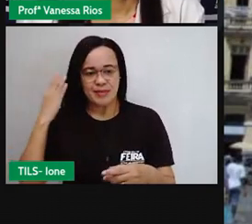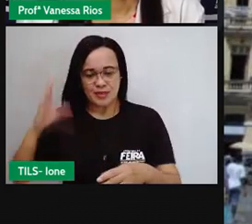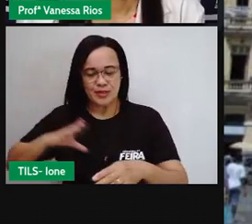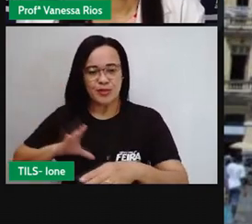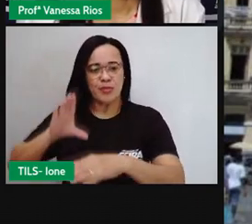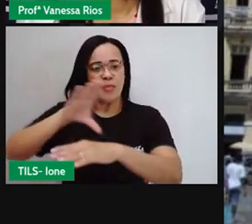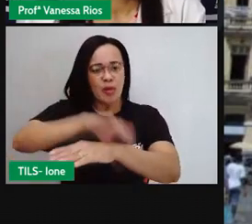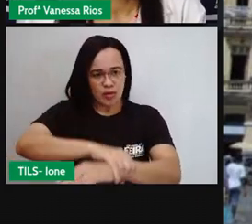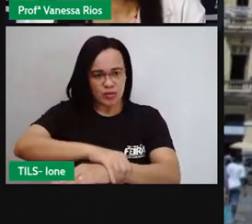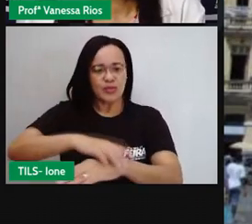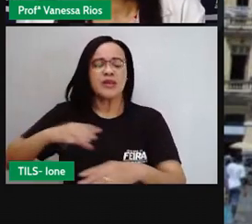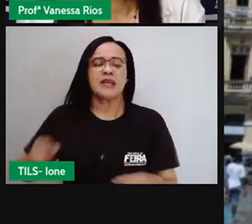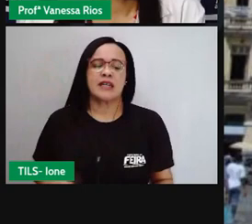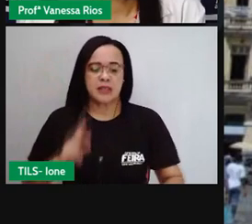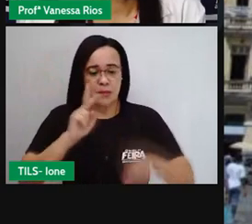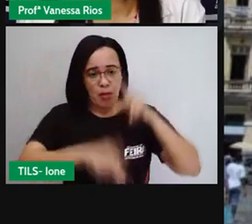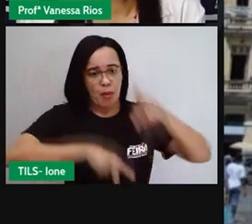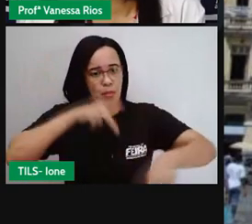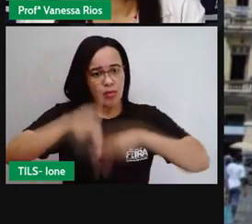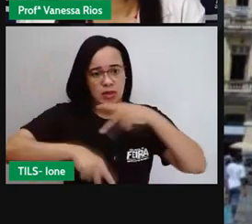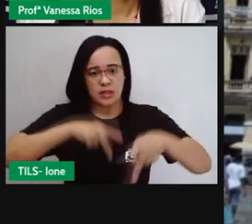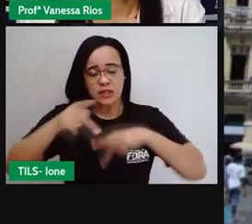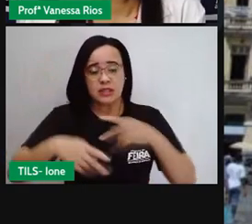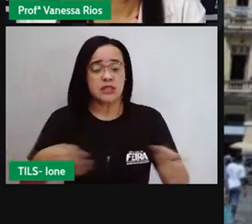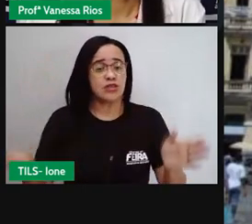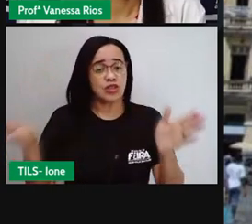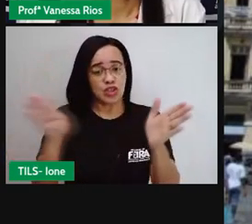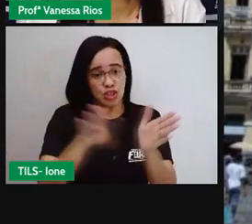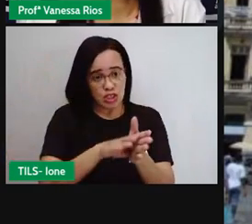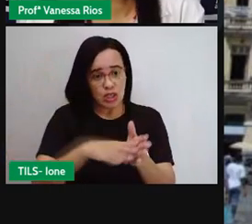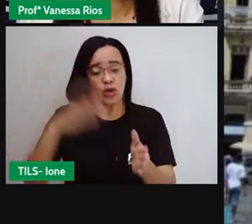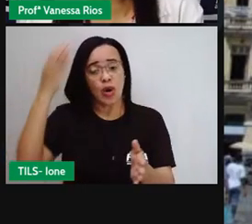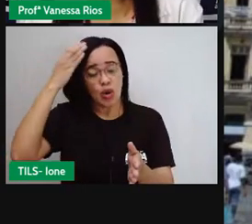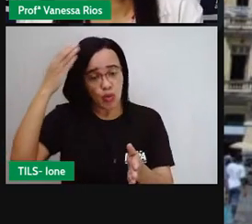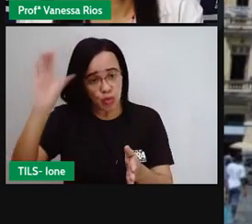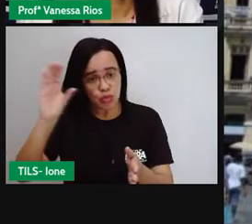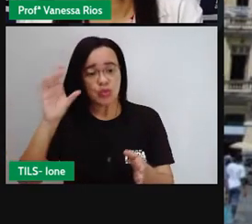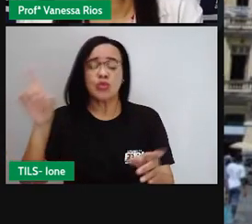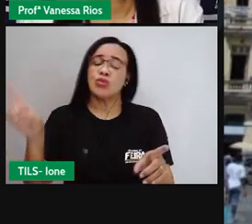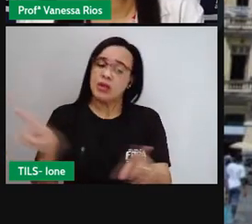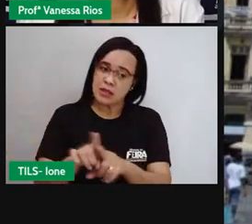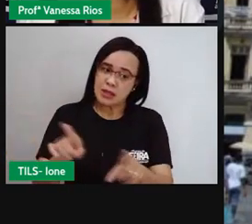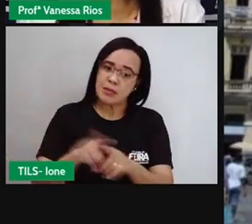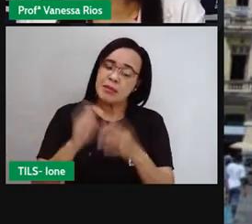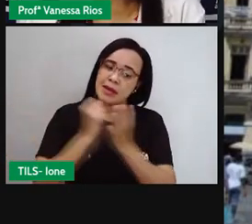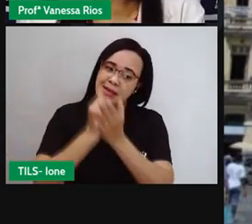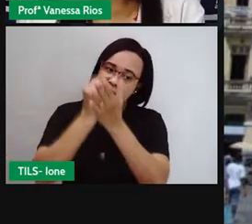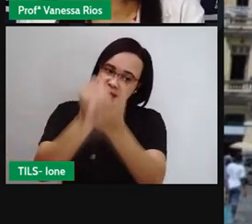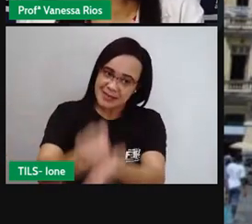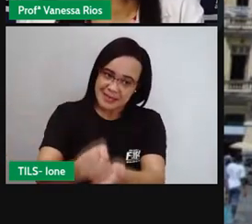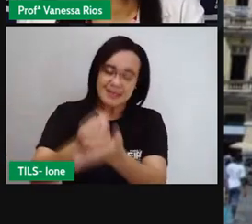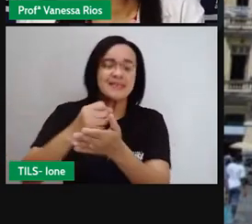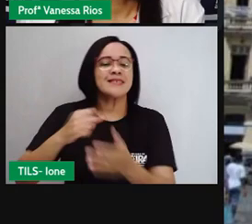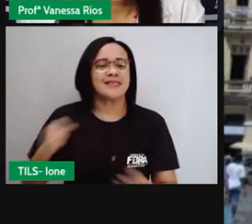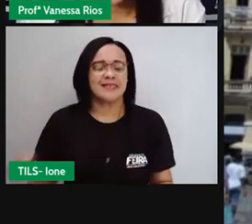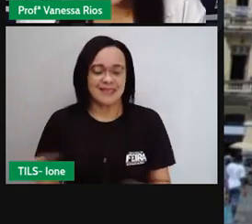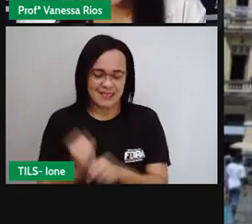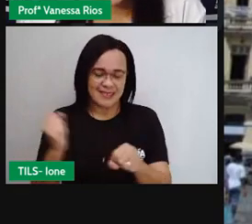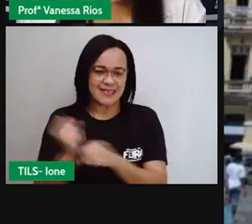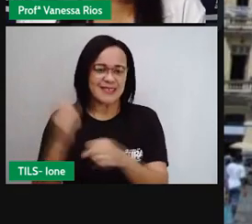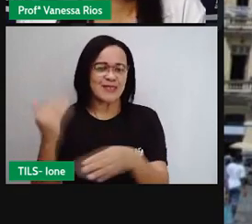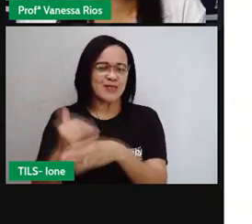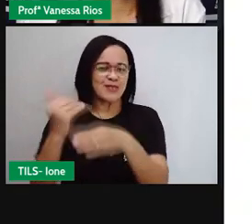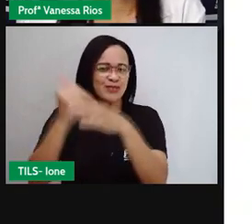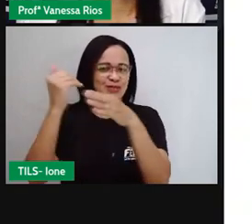como povos que chegaram e trouxeram aí, junto com a sua cultura, também as suas contribuições, né? Nas construções aí da